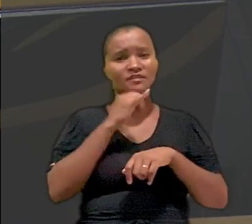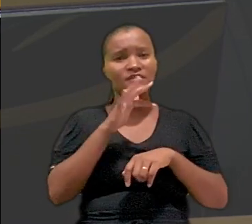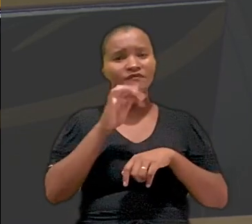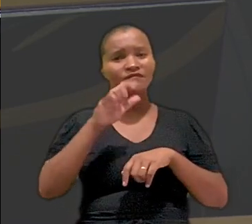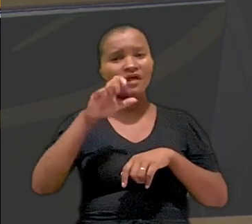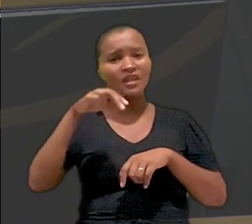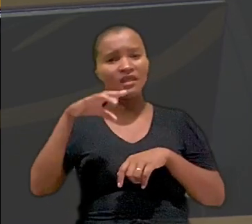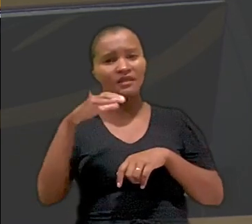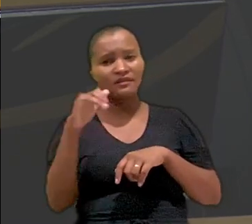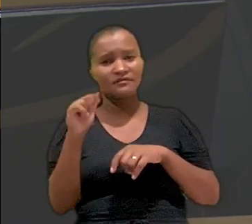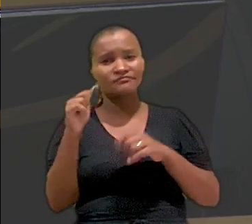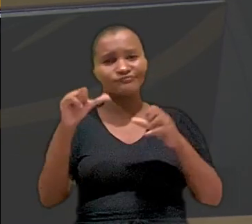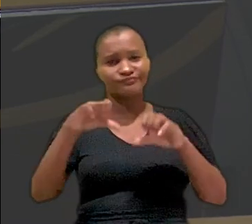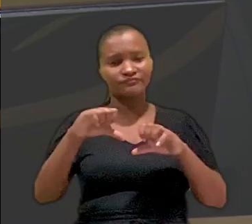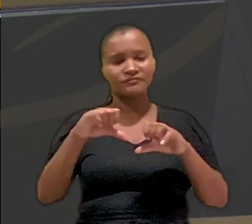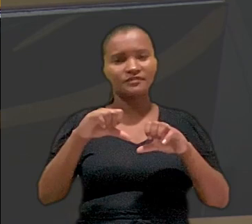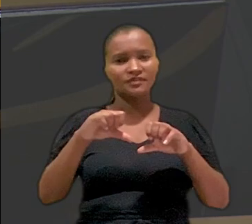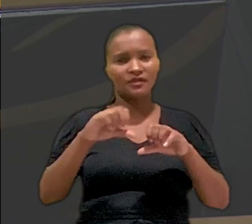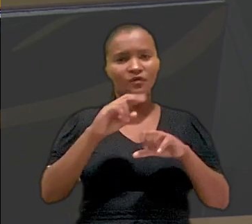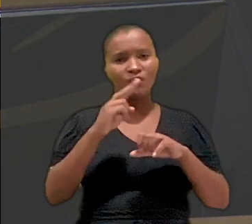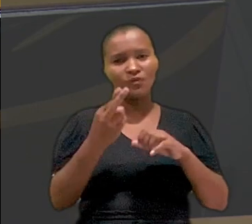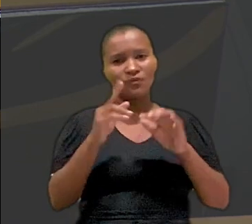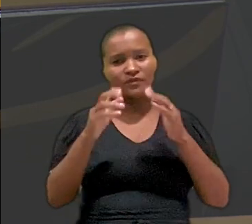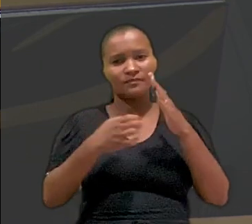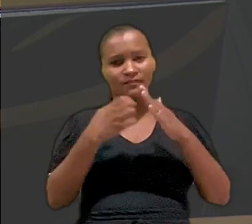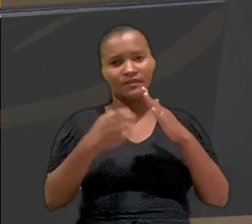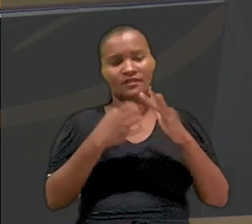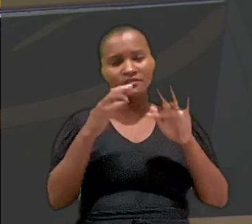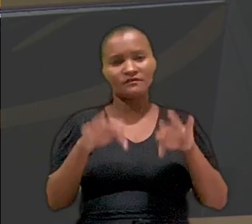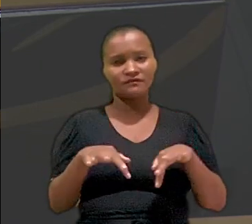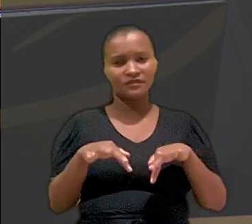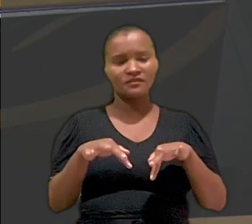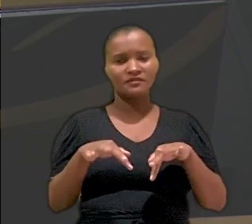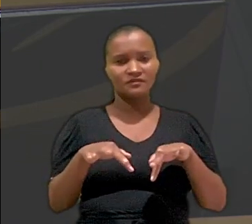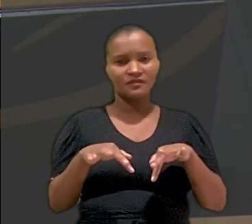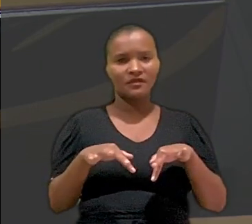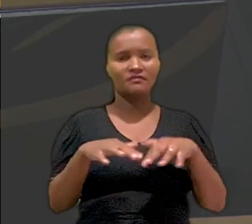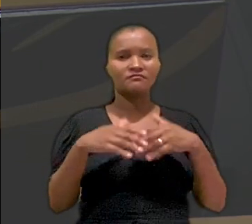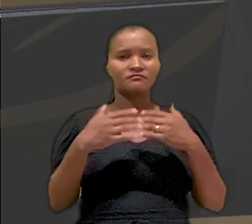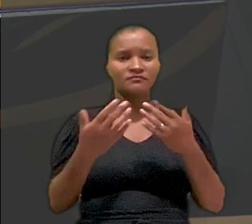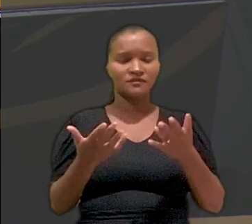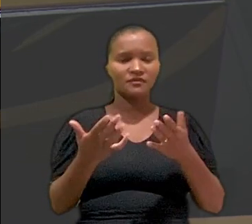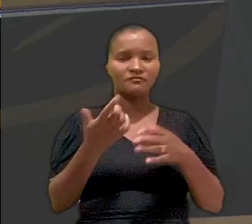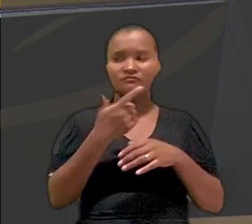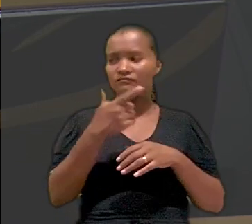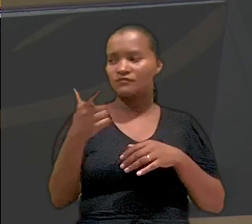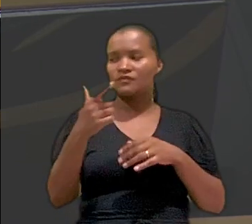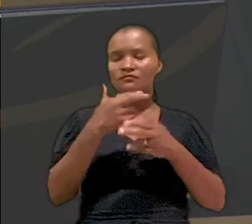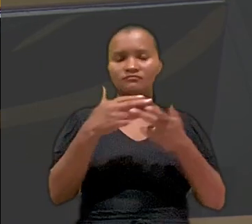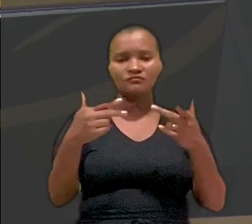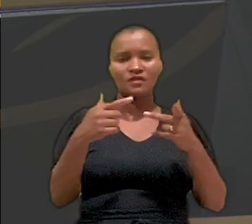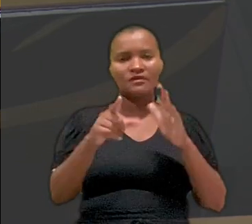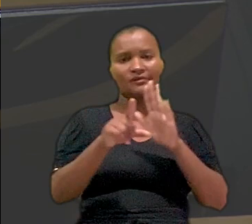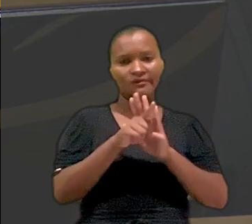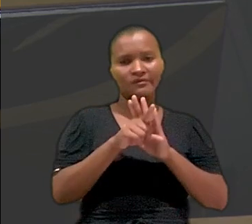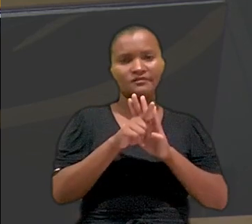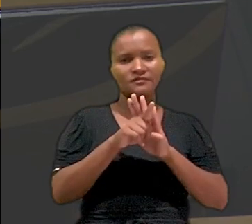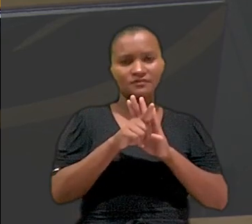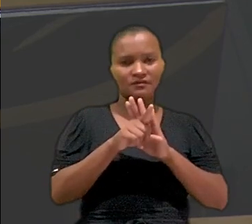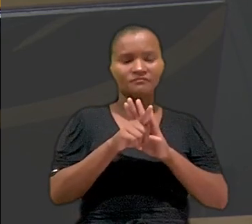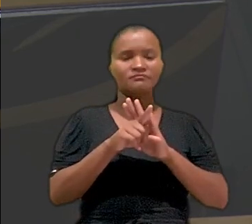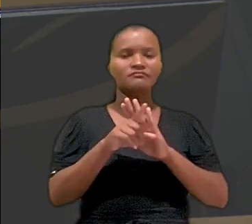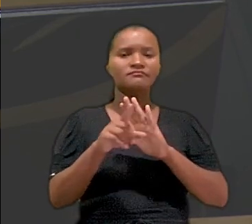caso de falência concordata ou dissolução da empresa. Nesse contexto, não existe lastre legal para que os instrumentos